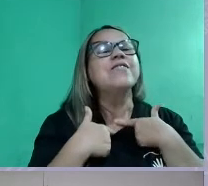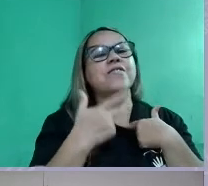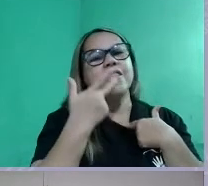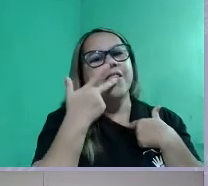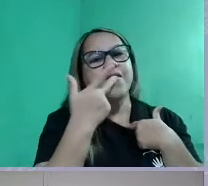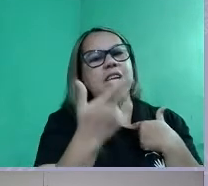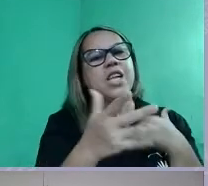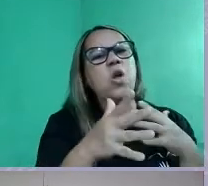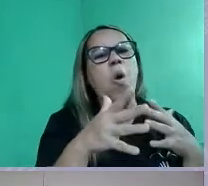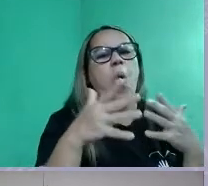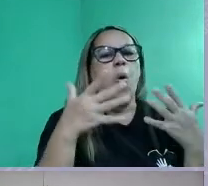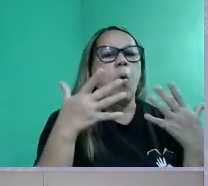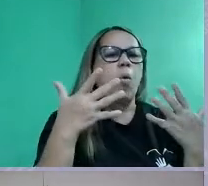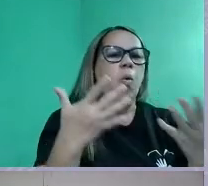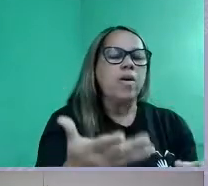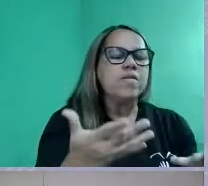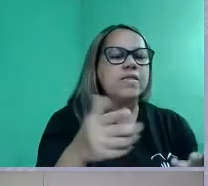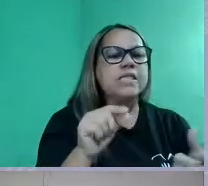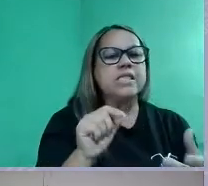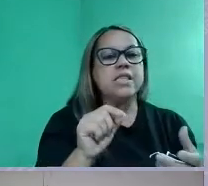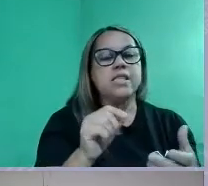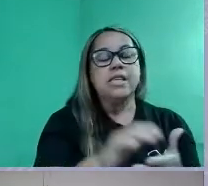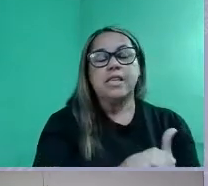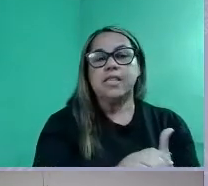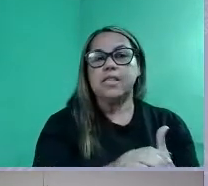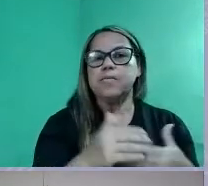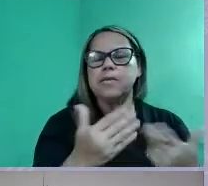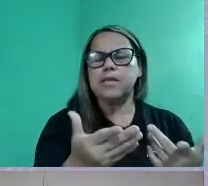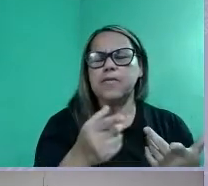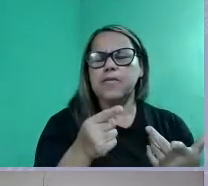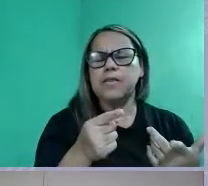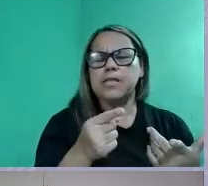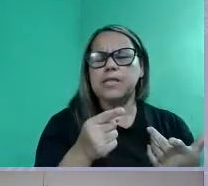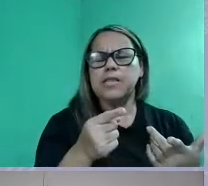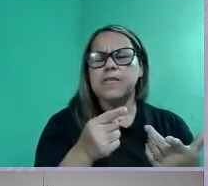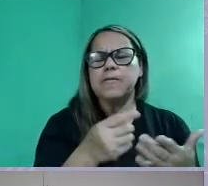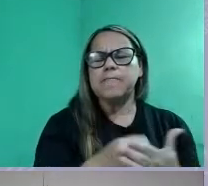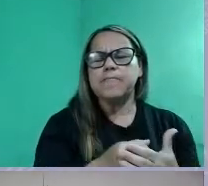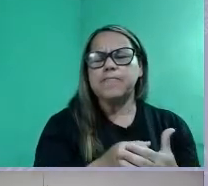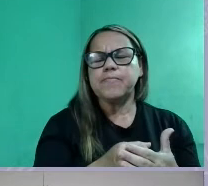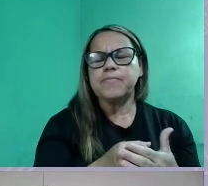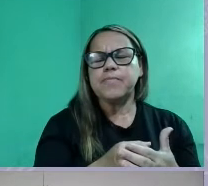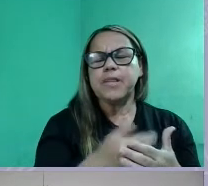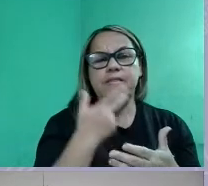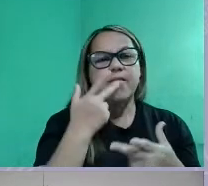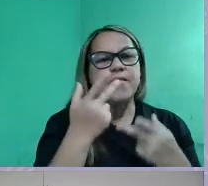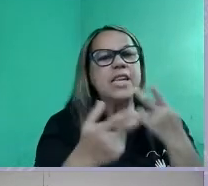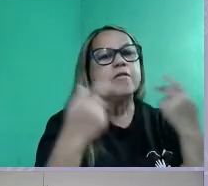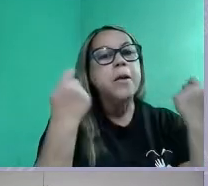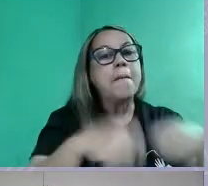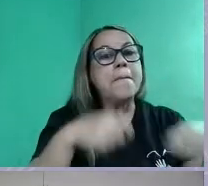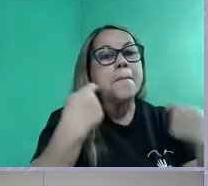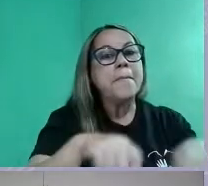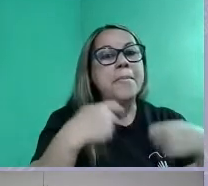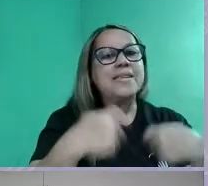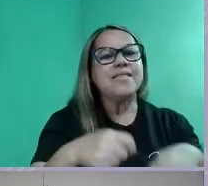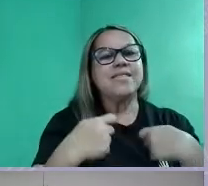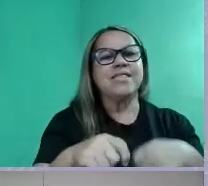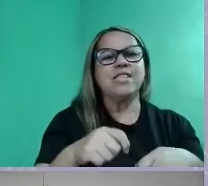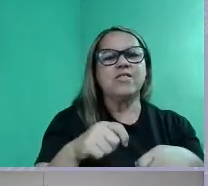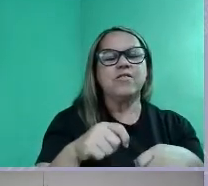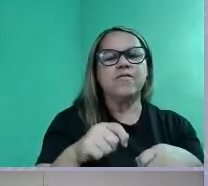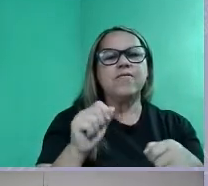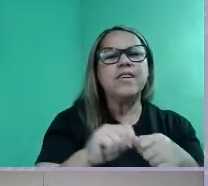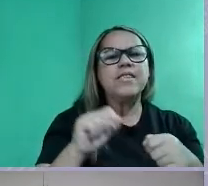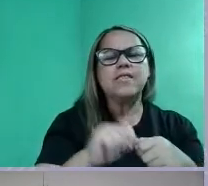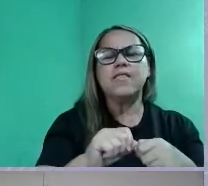vai ser a ação, certo? É para isso, certo? O que você está, está, está dizendo que vai ser necessário agir. Agir de